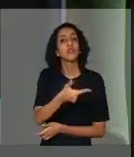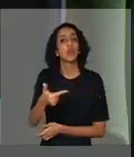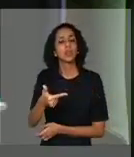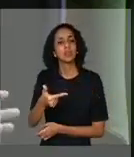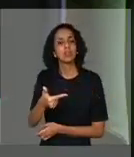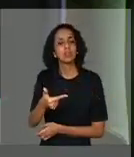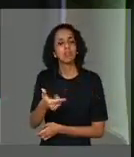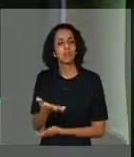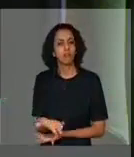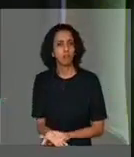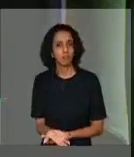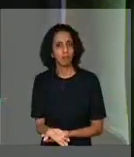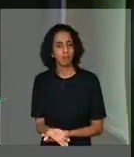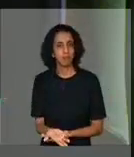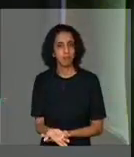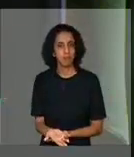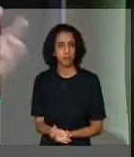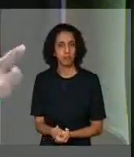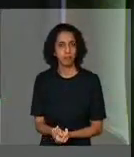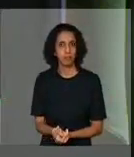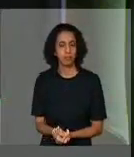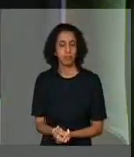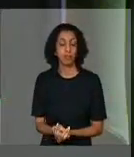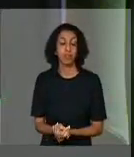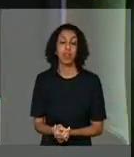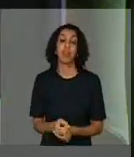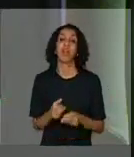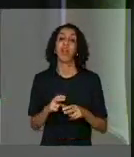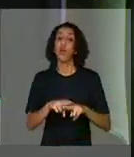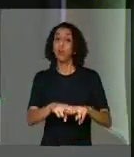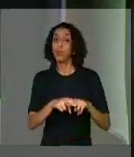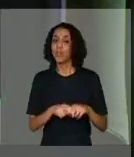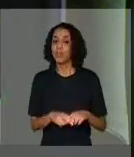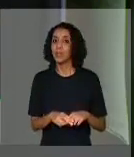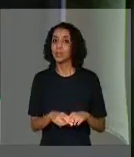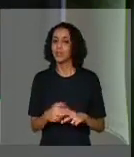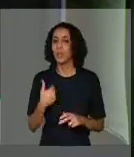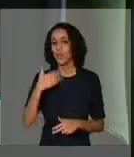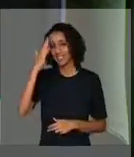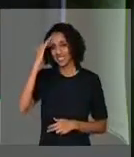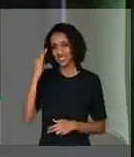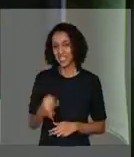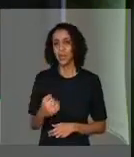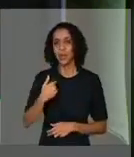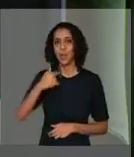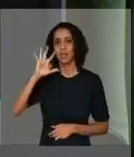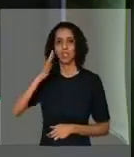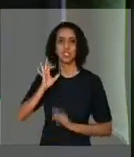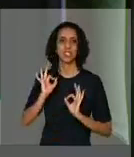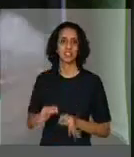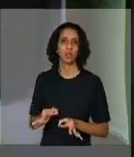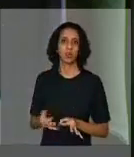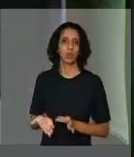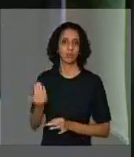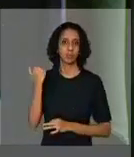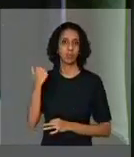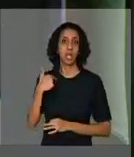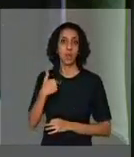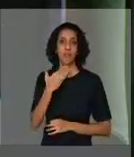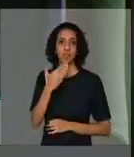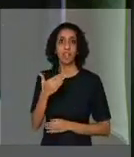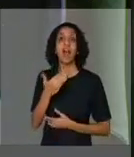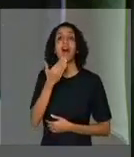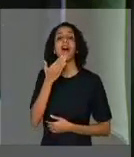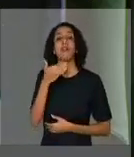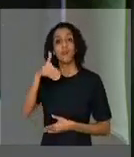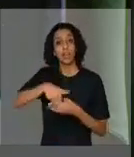E, falando isso, eu digo que cada vez tenho mais certeza que fiz a coisa correta, que fiz o certo e votar pelo impeachment